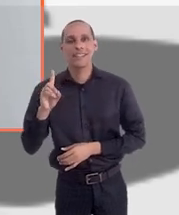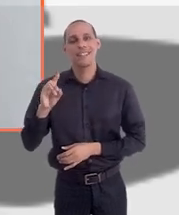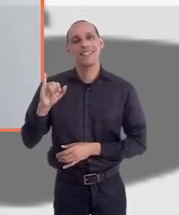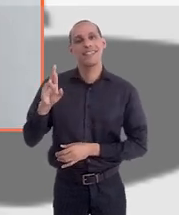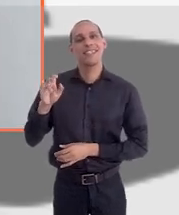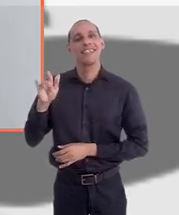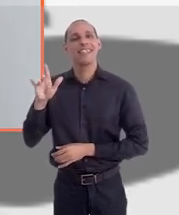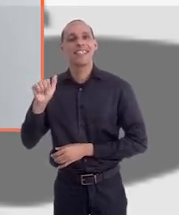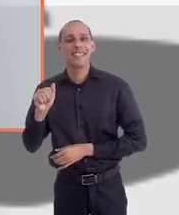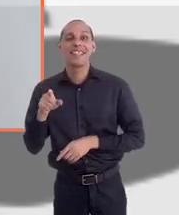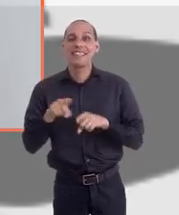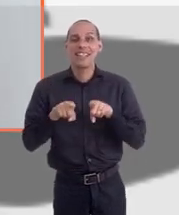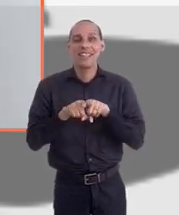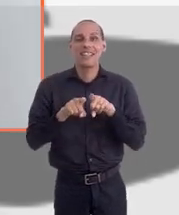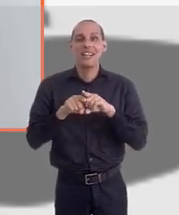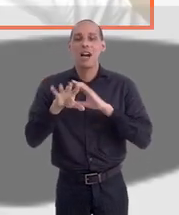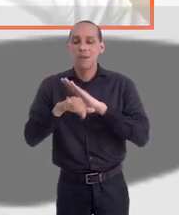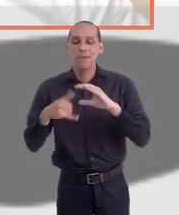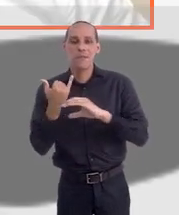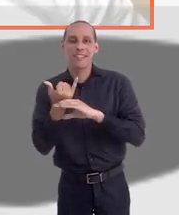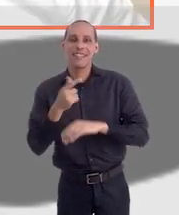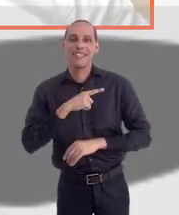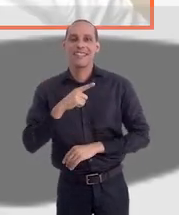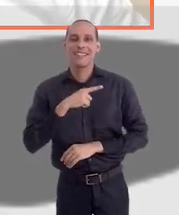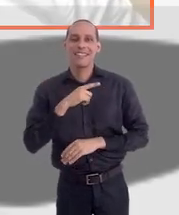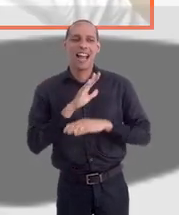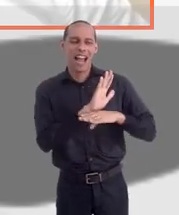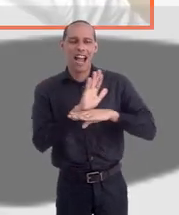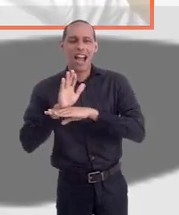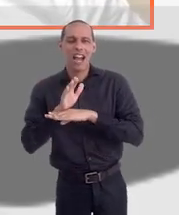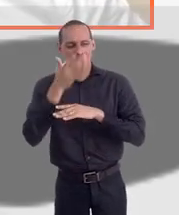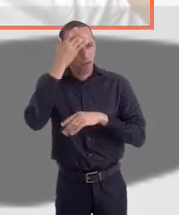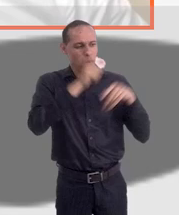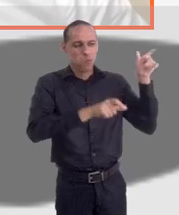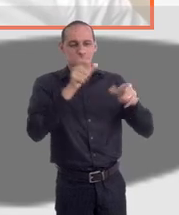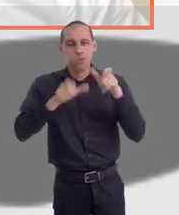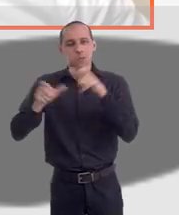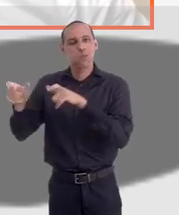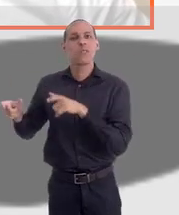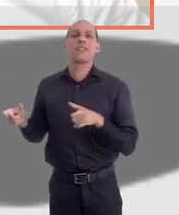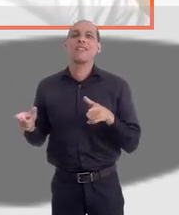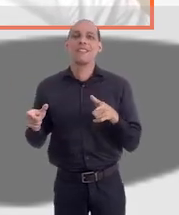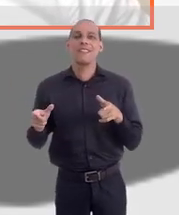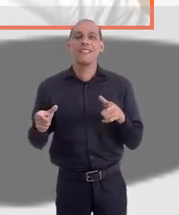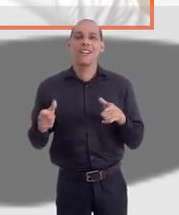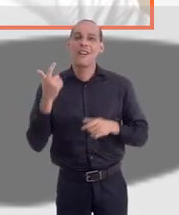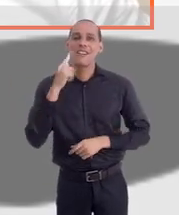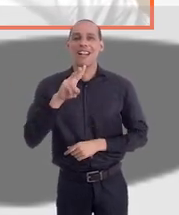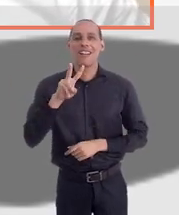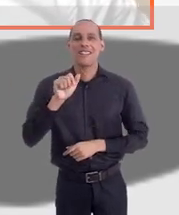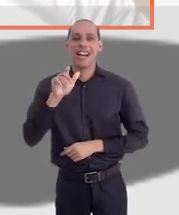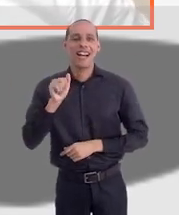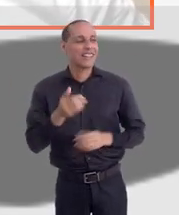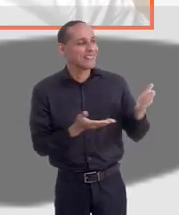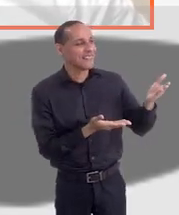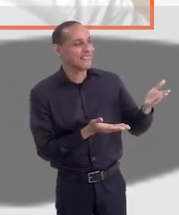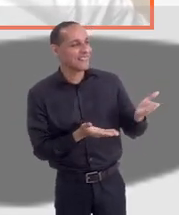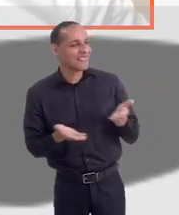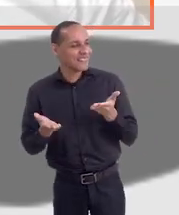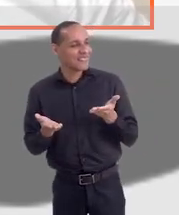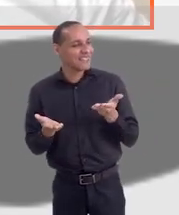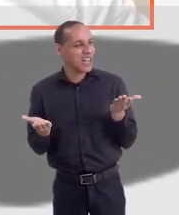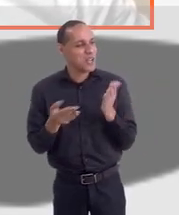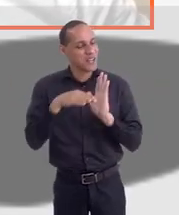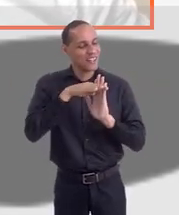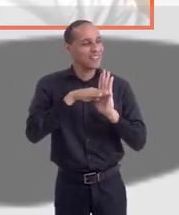como O Especialista, ajudando e orientando candidatos a conquistarem a tão sonhada vaga. Alexandre, seja muito bem